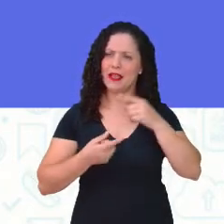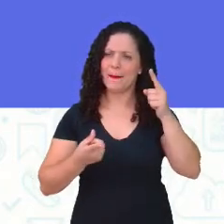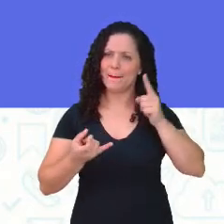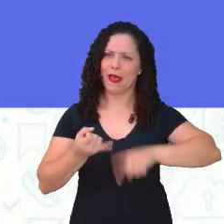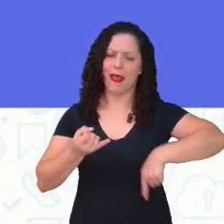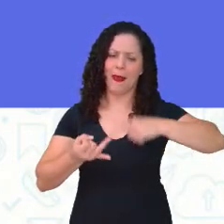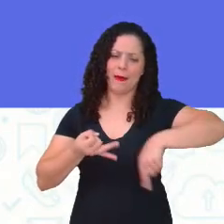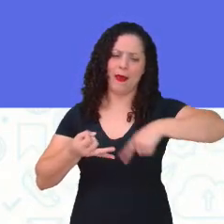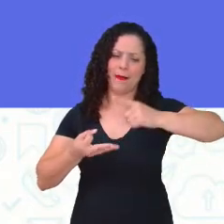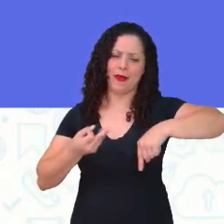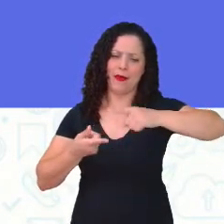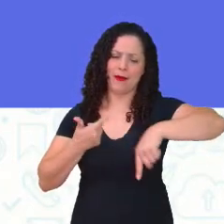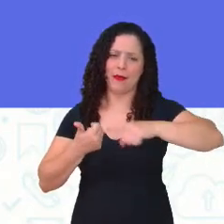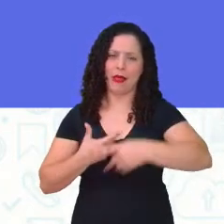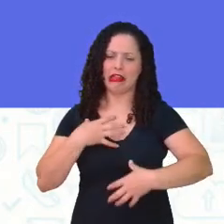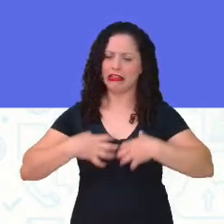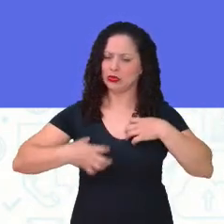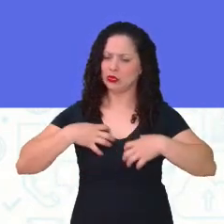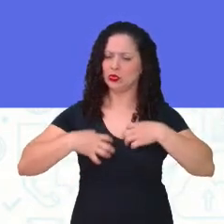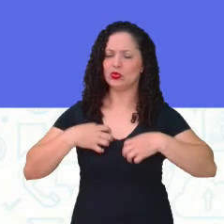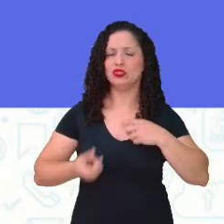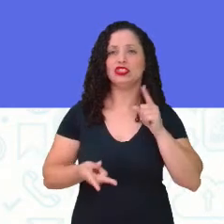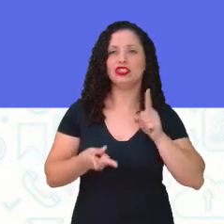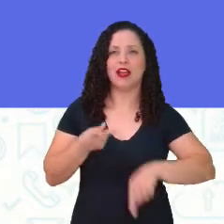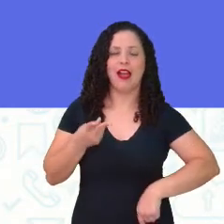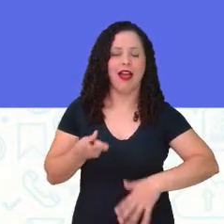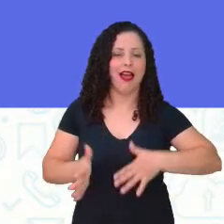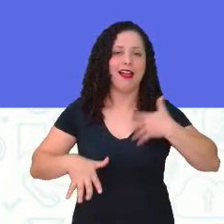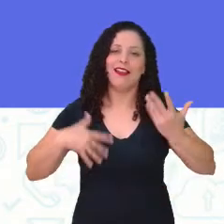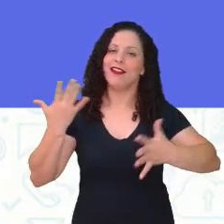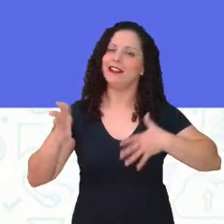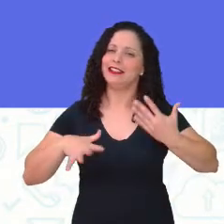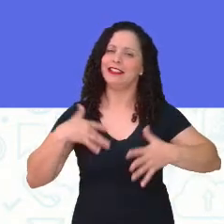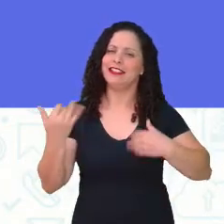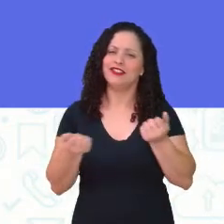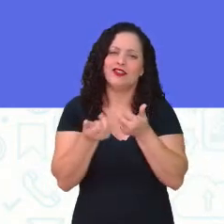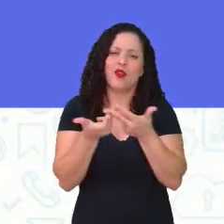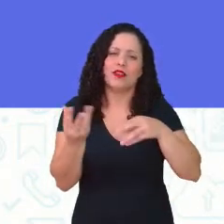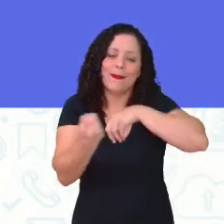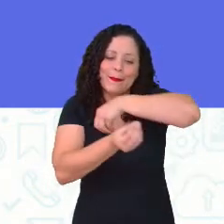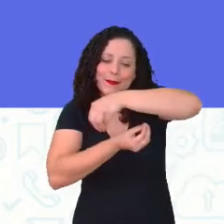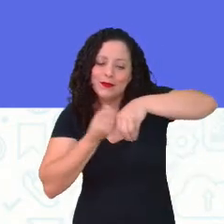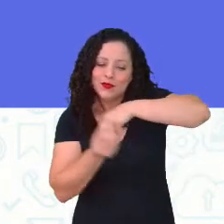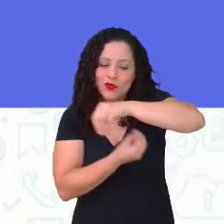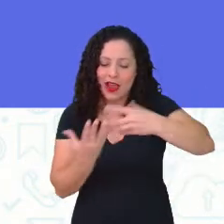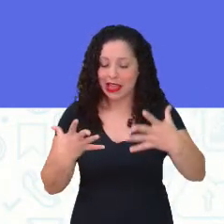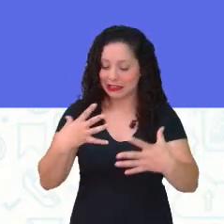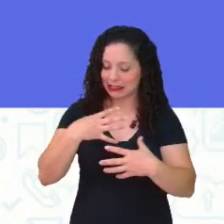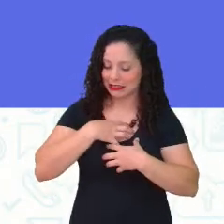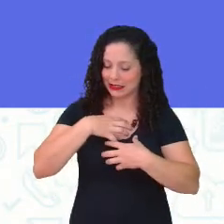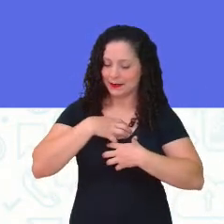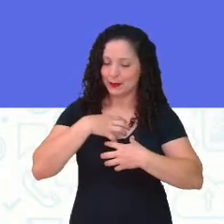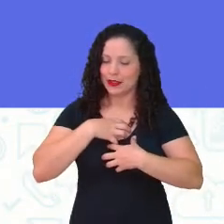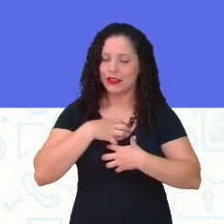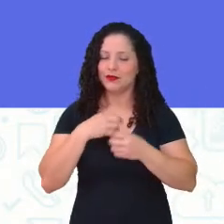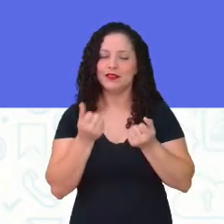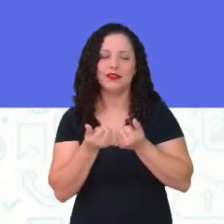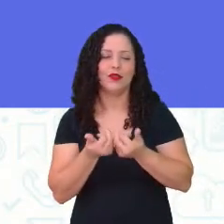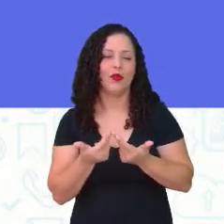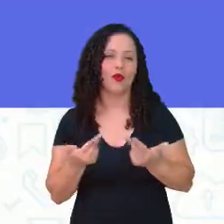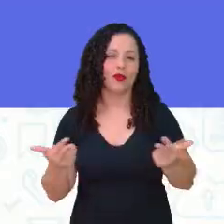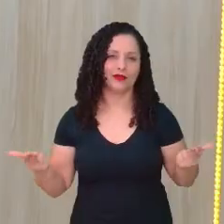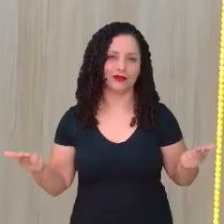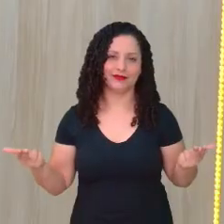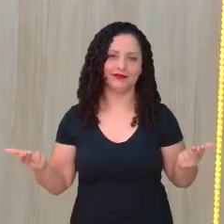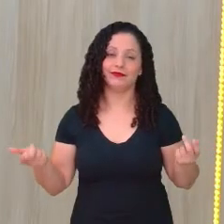Angústias, alegrias, não é? A vida é esse misto maravilhoso de sentimentos, de situações e